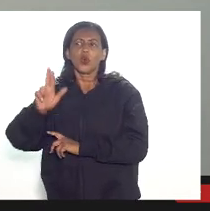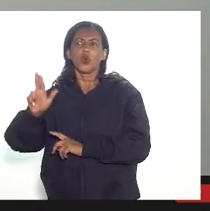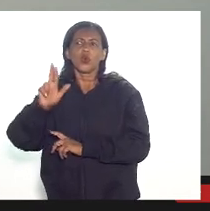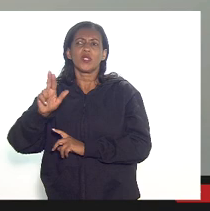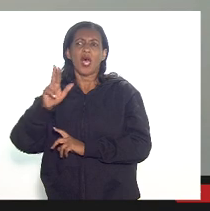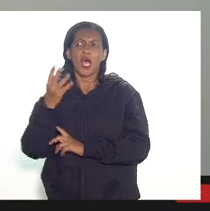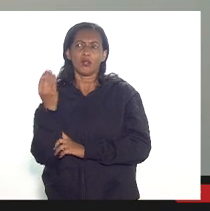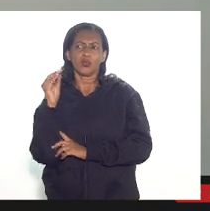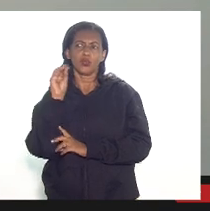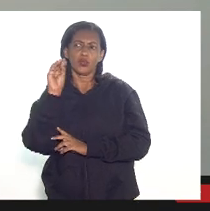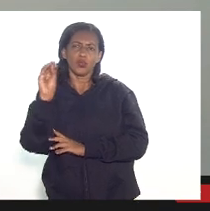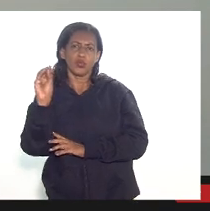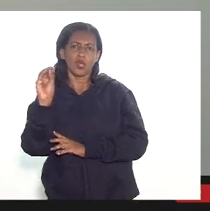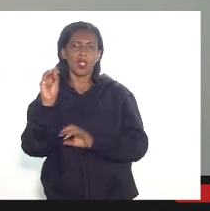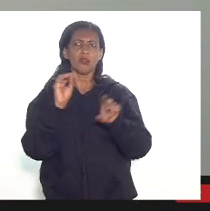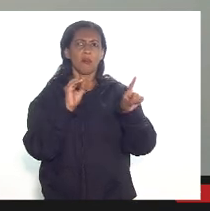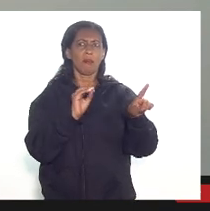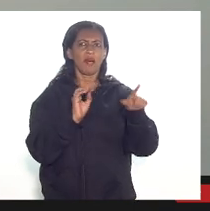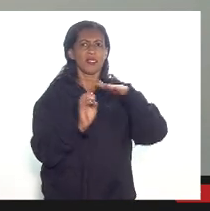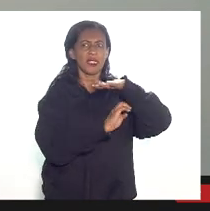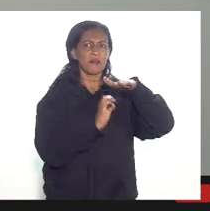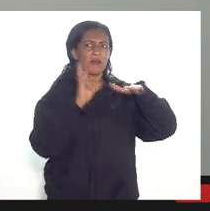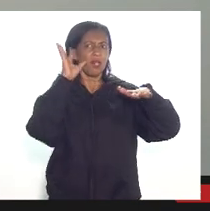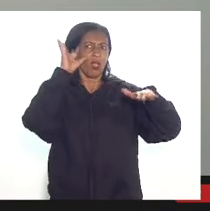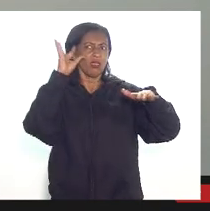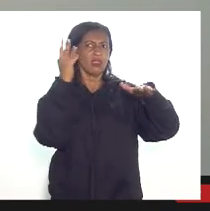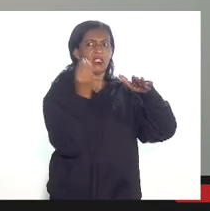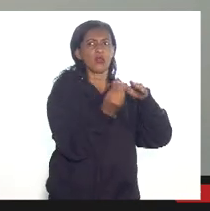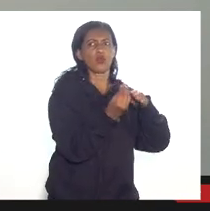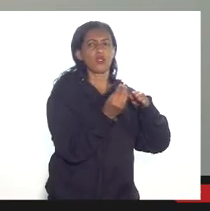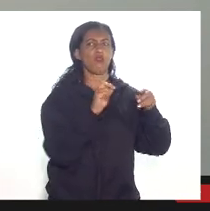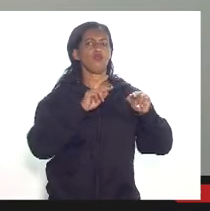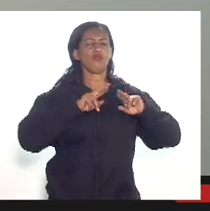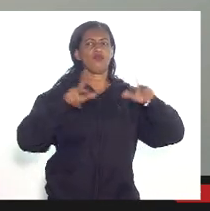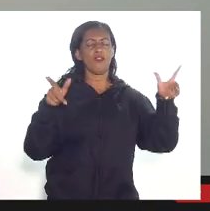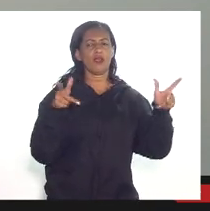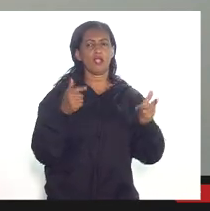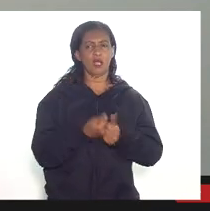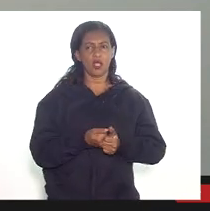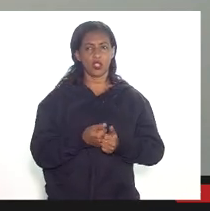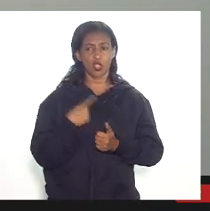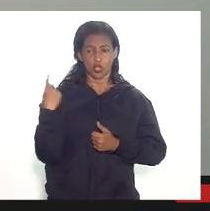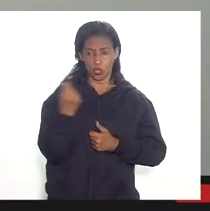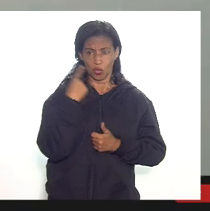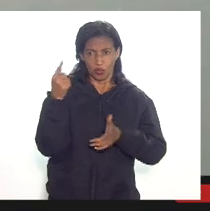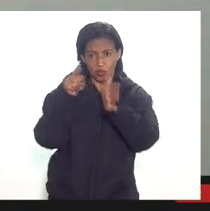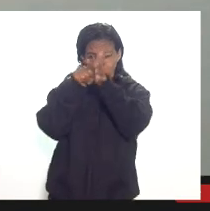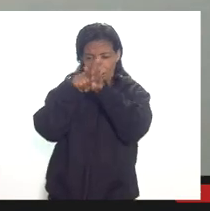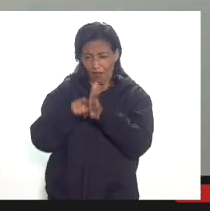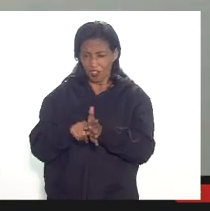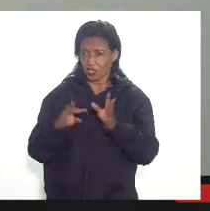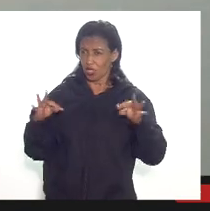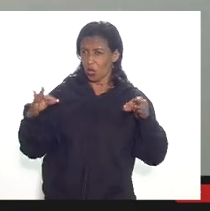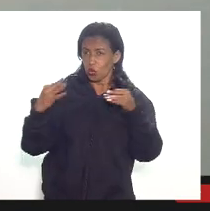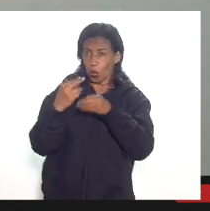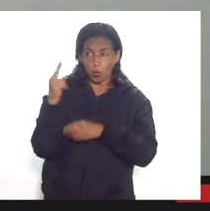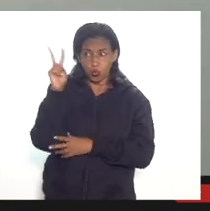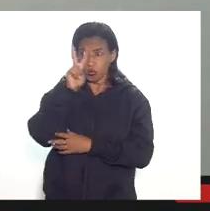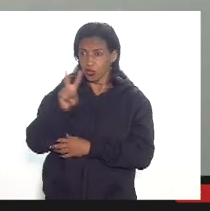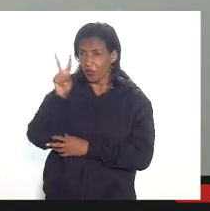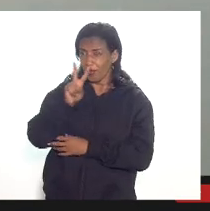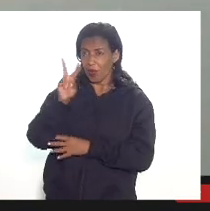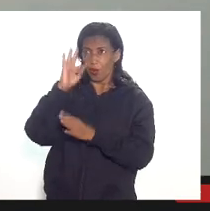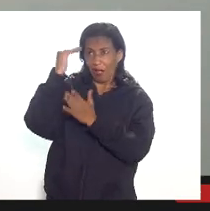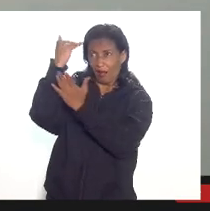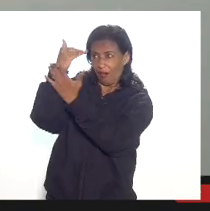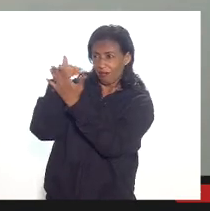dedução num campo com participação especial e nós temos que rastrear todas as construções feitas todos os valores e